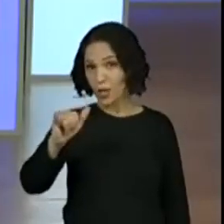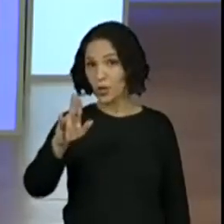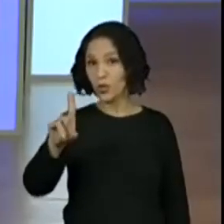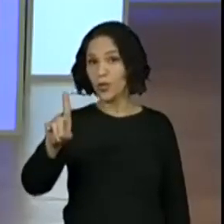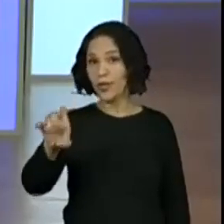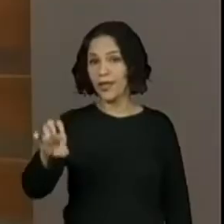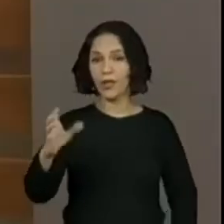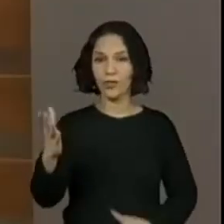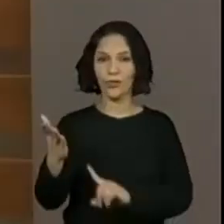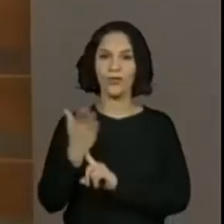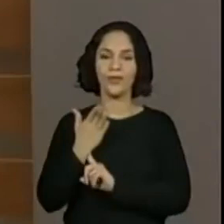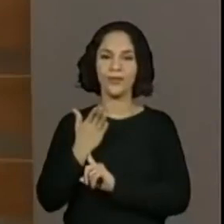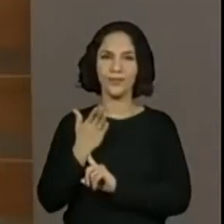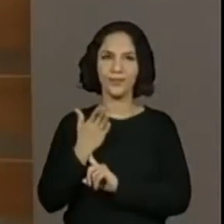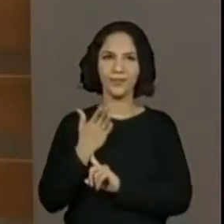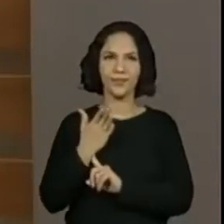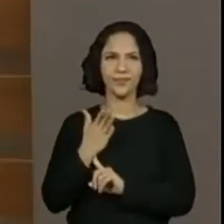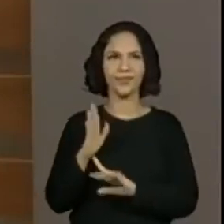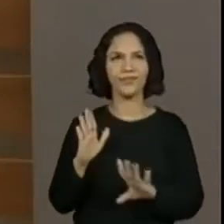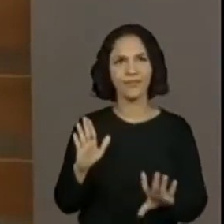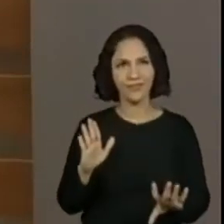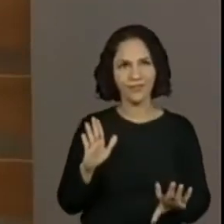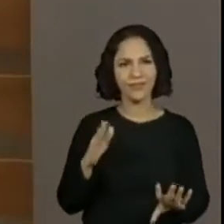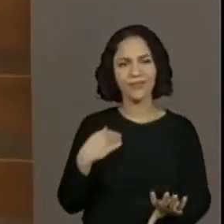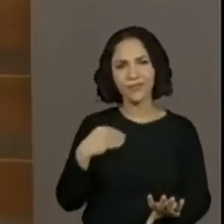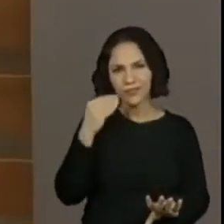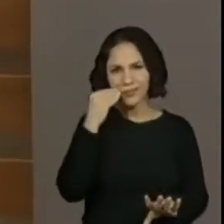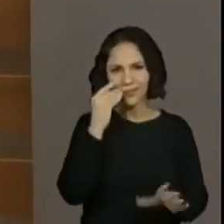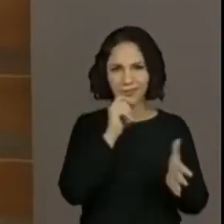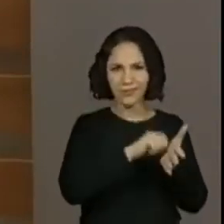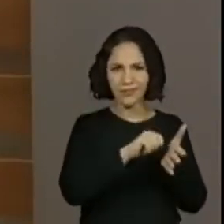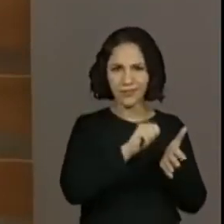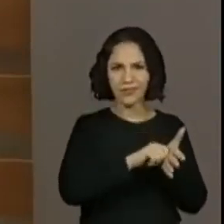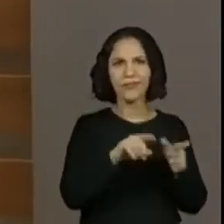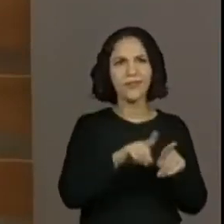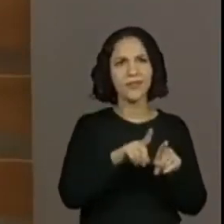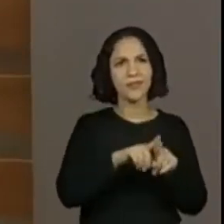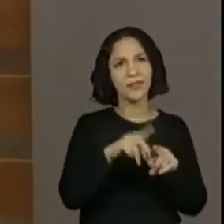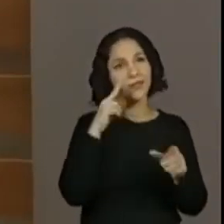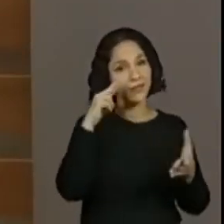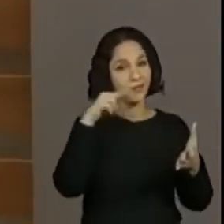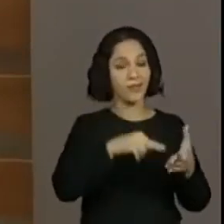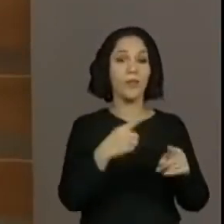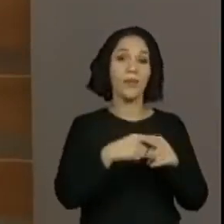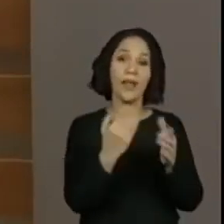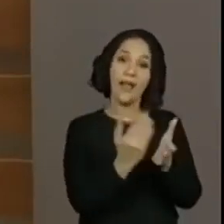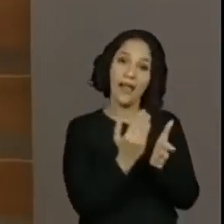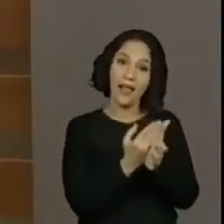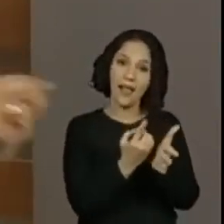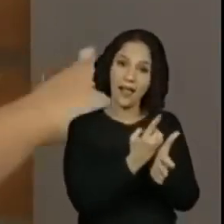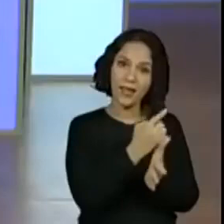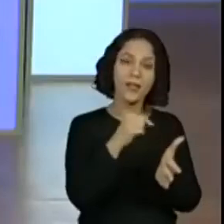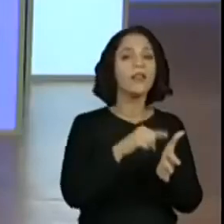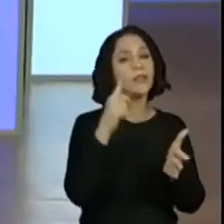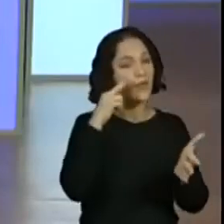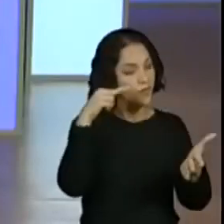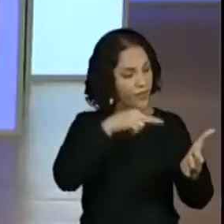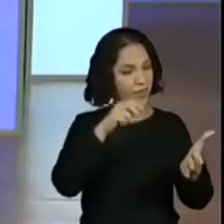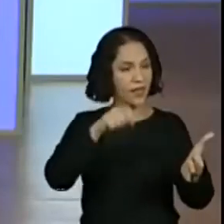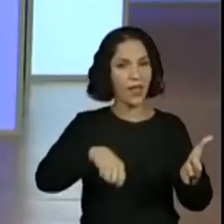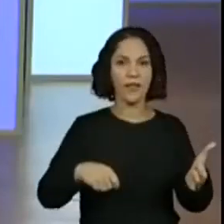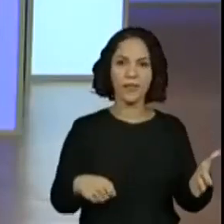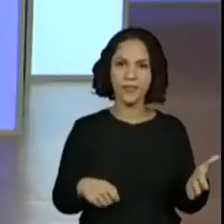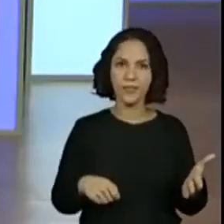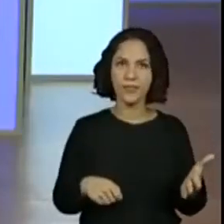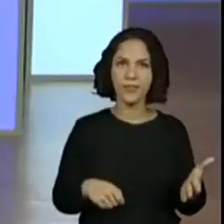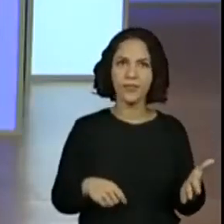só lembrar uma coisa. Se eu acompanhei e tentei escrever a quadrinha, eu também tenho para poder consultar, né? Porque caderno e escrita também é consulta. Vamos lá.